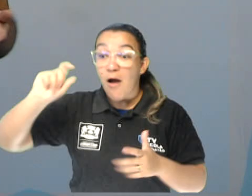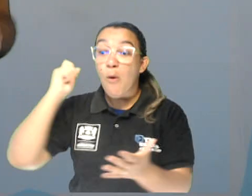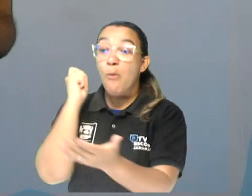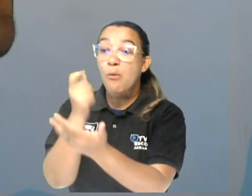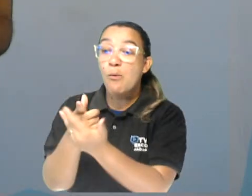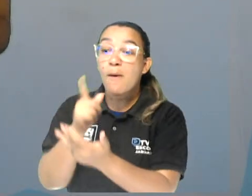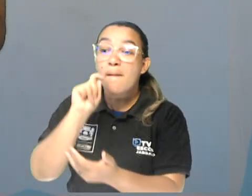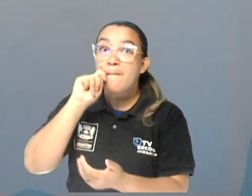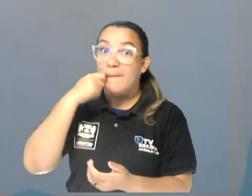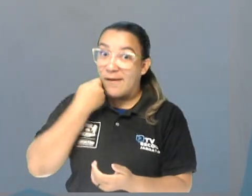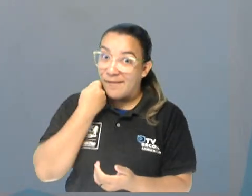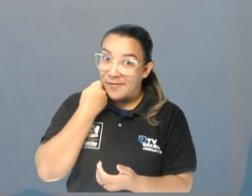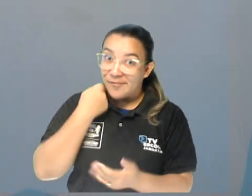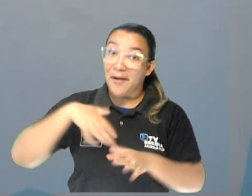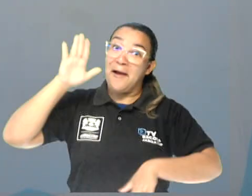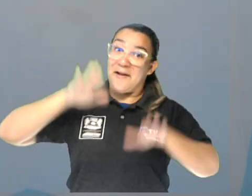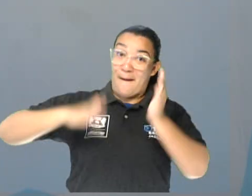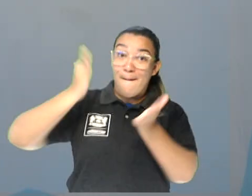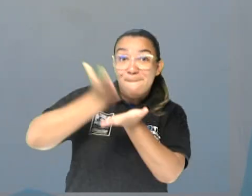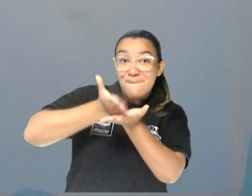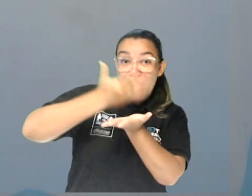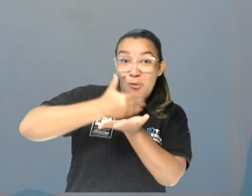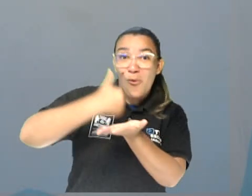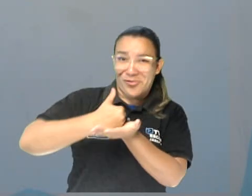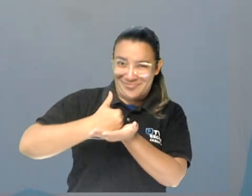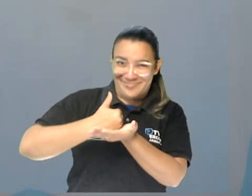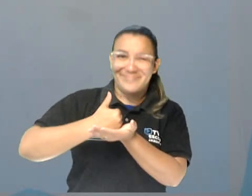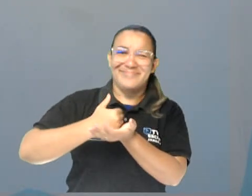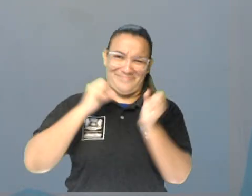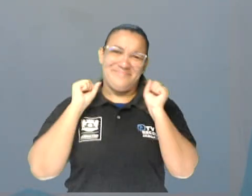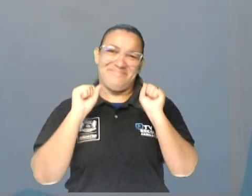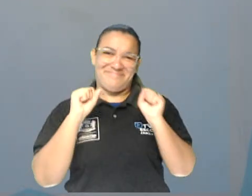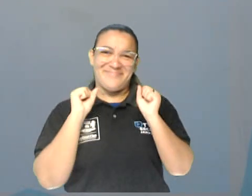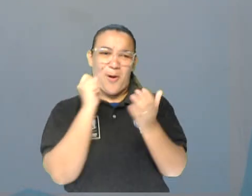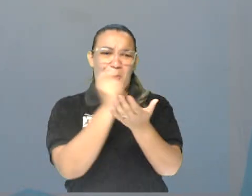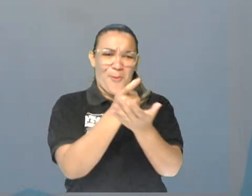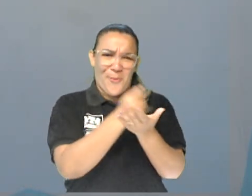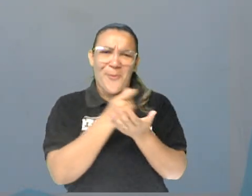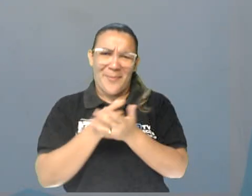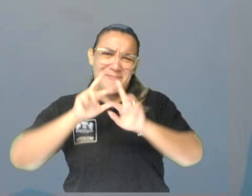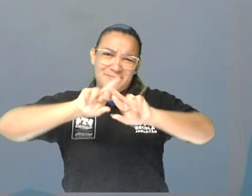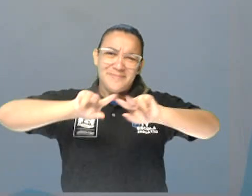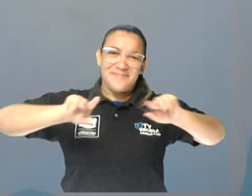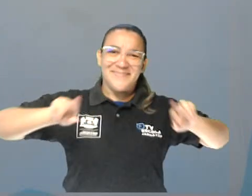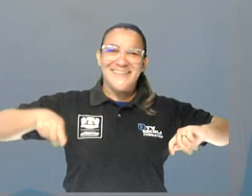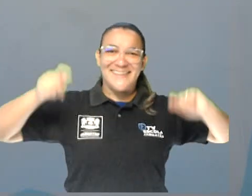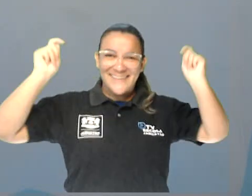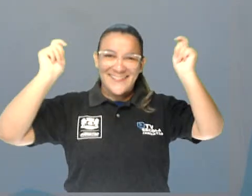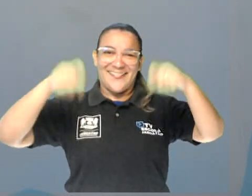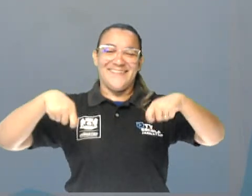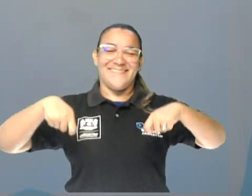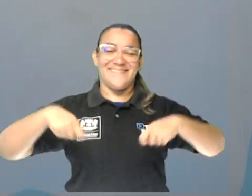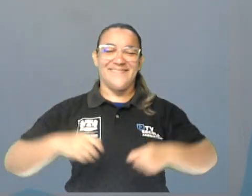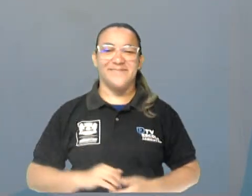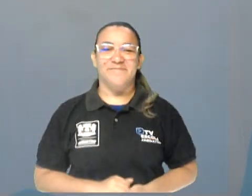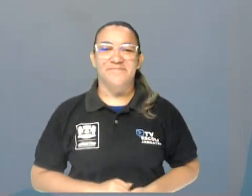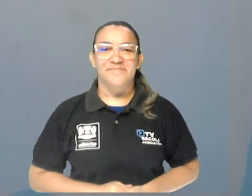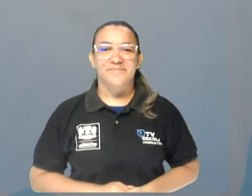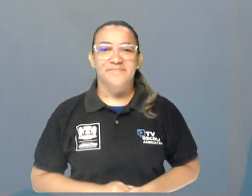vai para comprar pão, às vezes para comprar bolo, e assim por diante. Dá para comprar algumas outras coisas na Backery também, né?